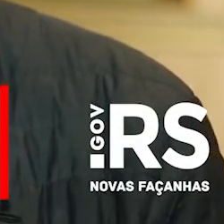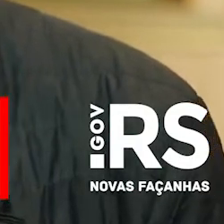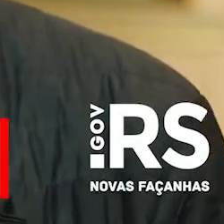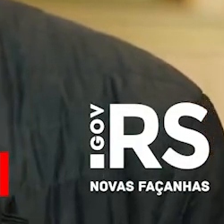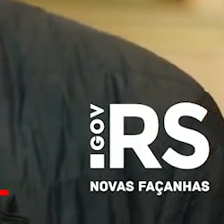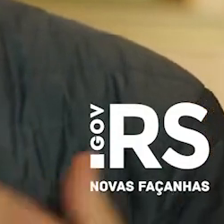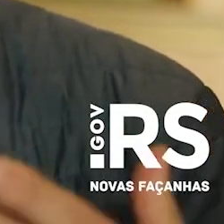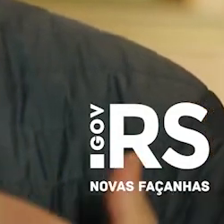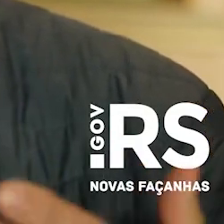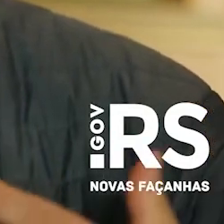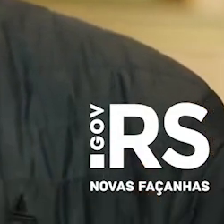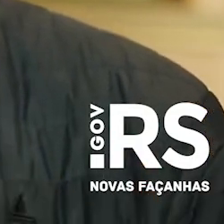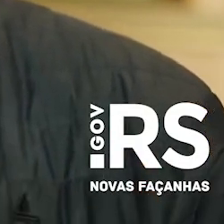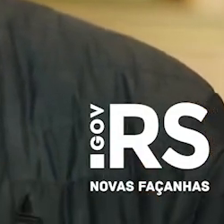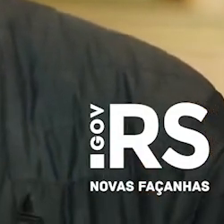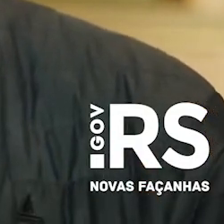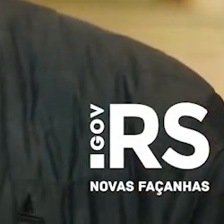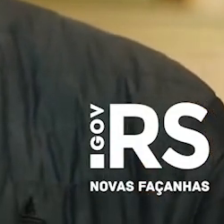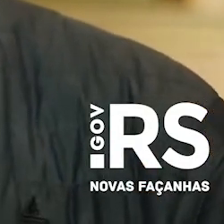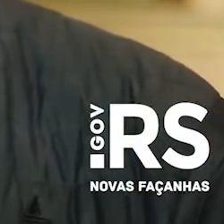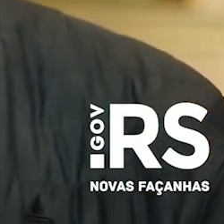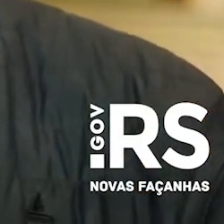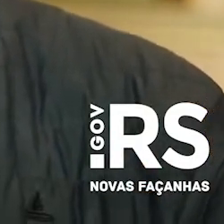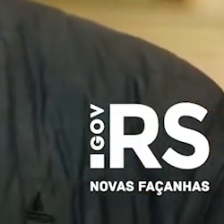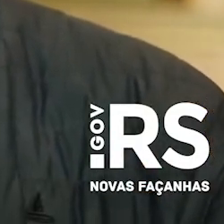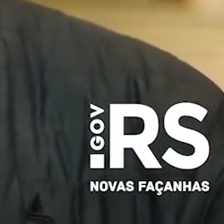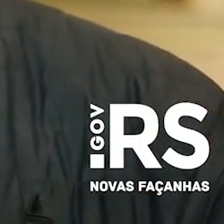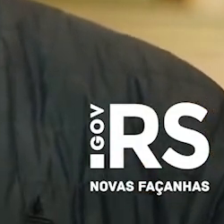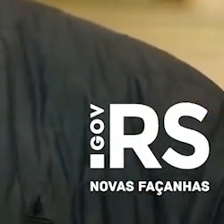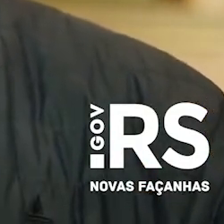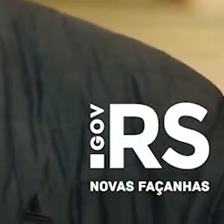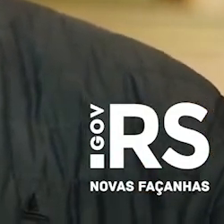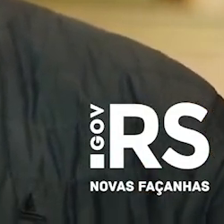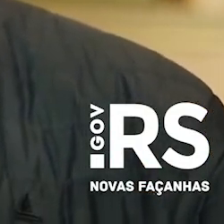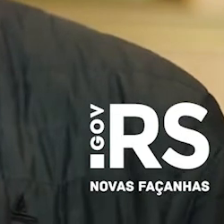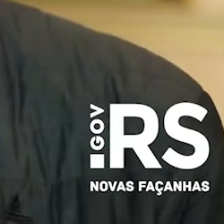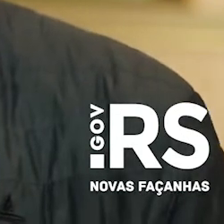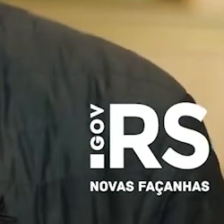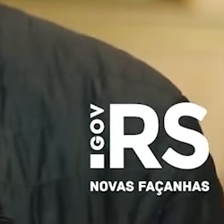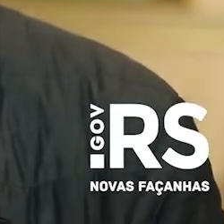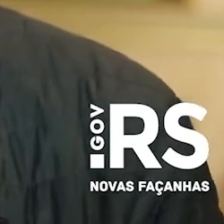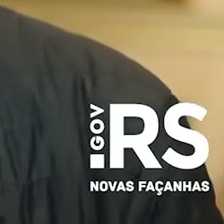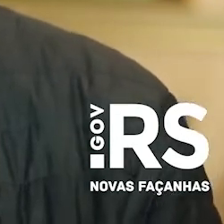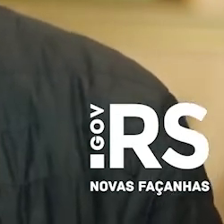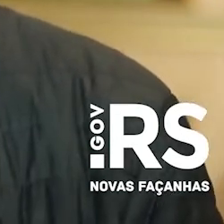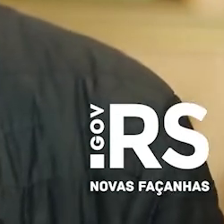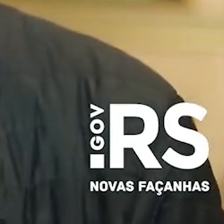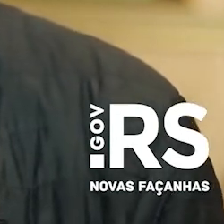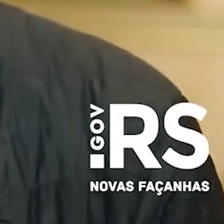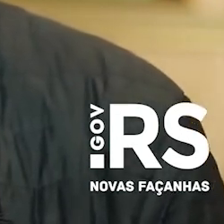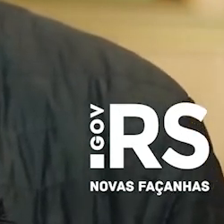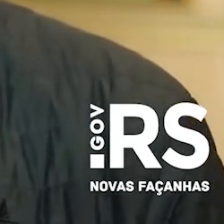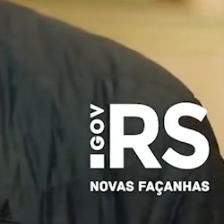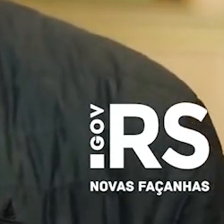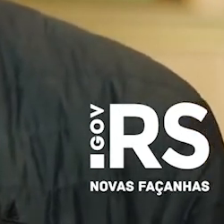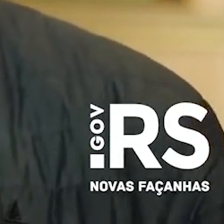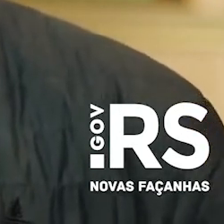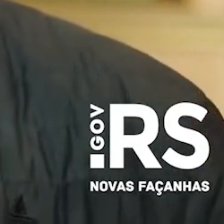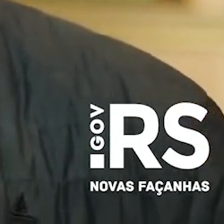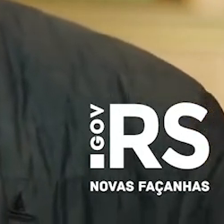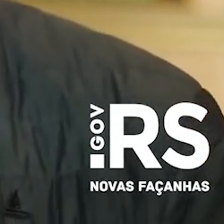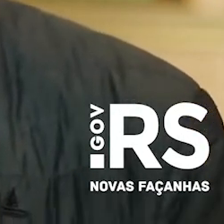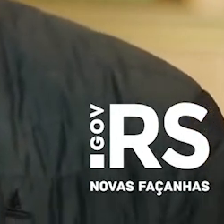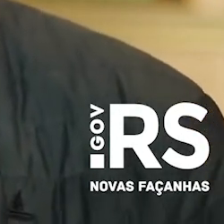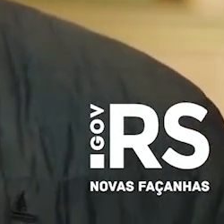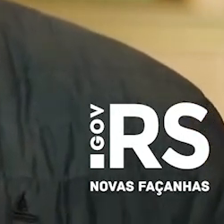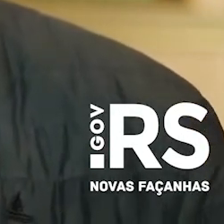evidentemente, para reduzir a emissão das gotículas. No carro utilizado como transporte individual, isso não é uma necessidade em função